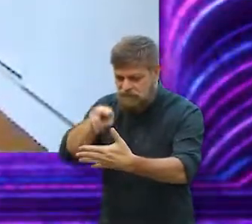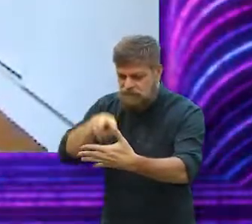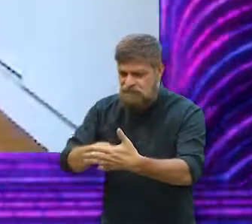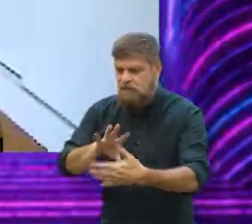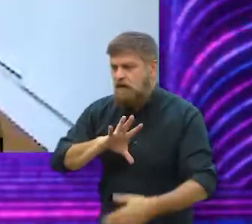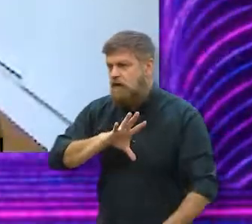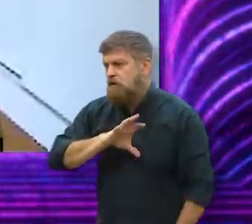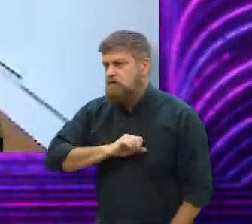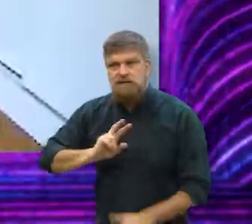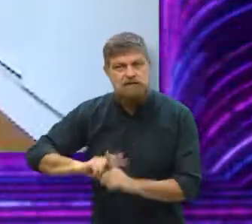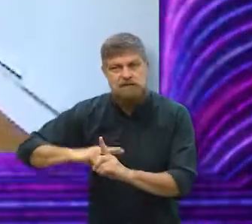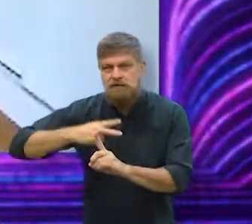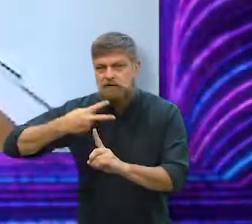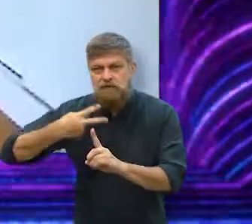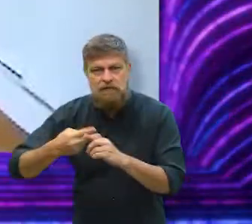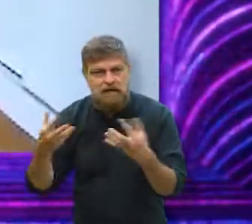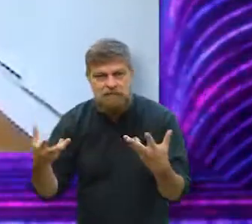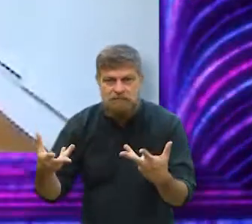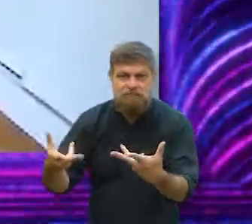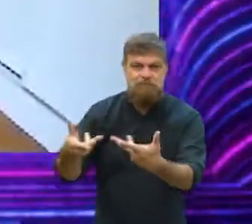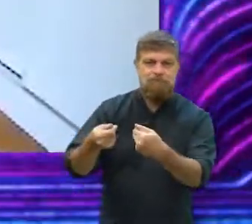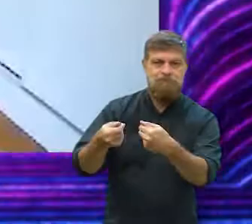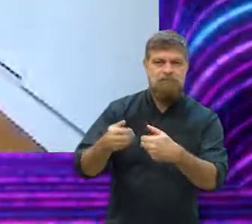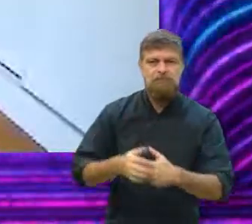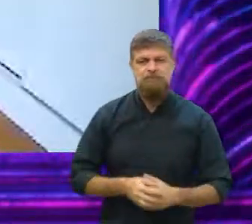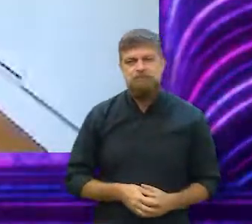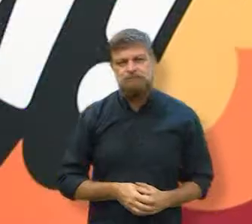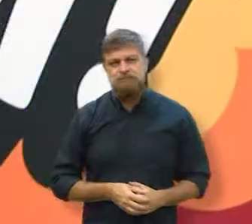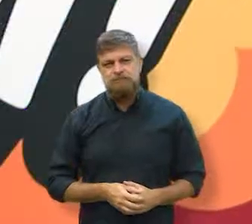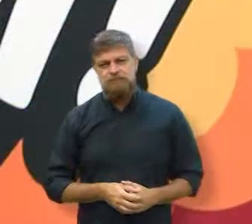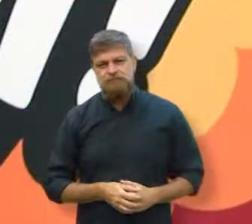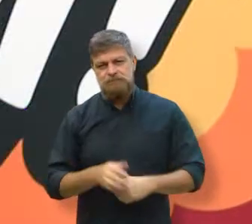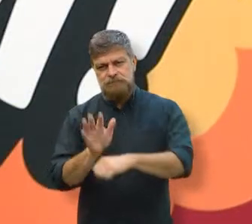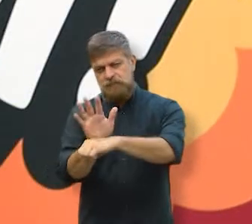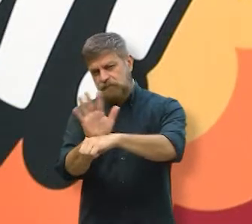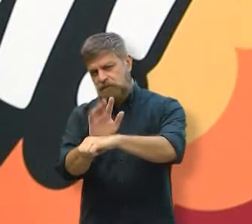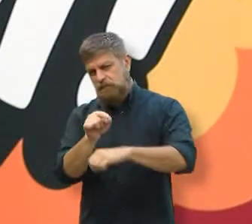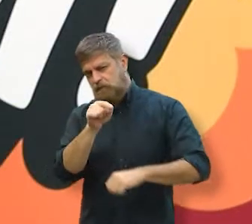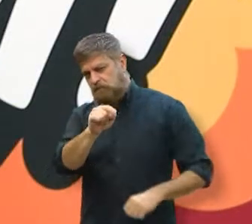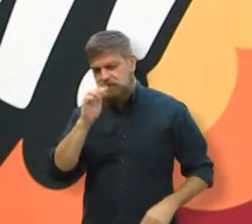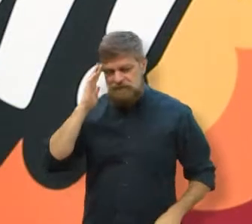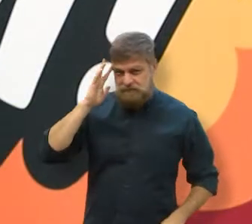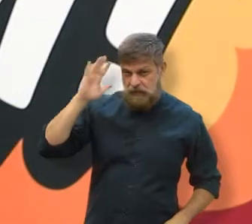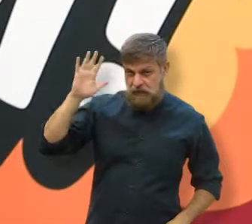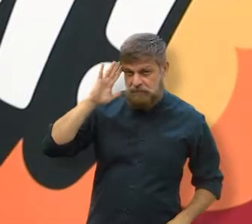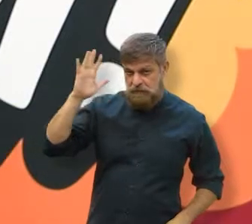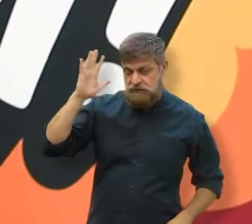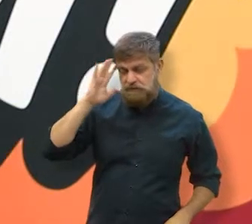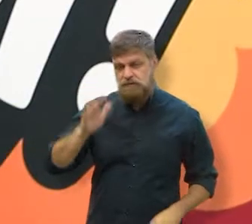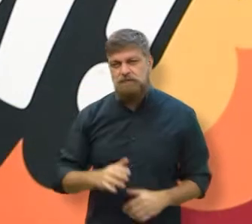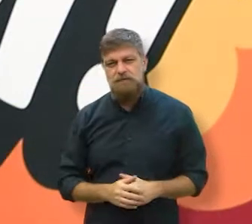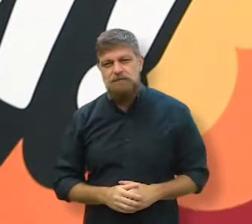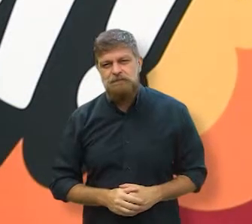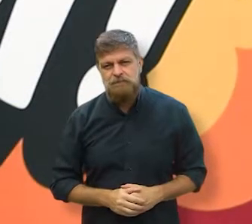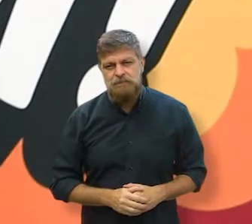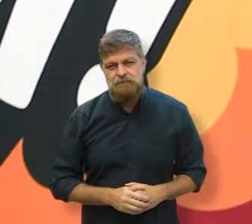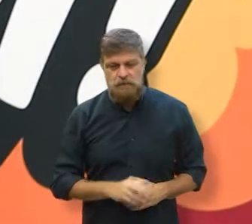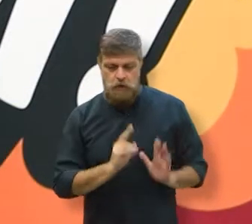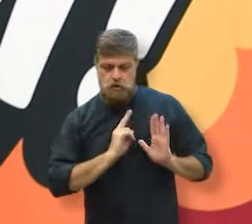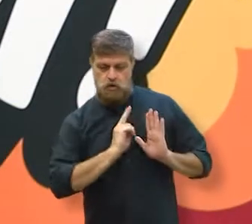ou a série, eu gosto ainda mais do que é maravilhoso, né? E para o filme, você já imaginou, né,